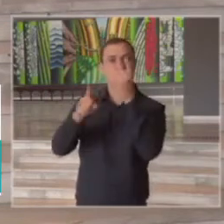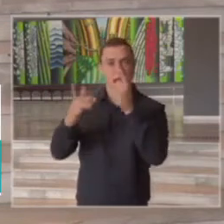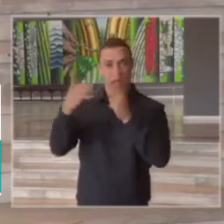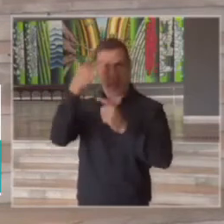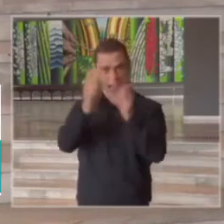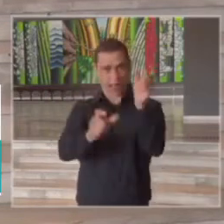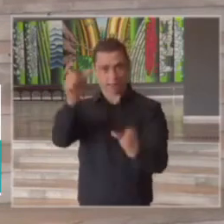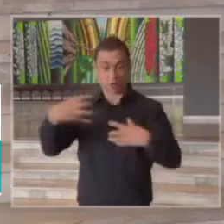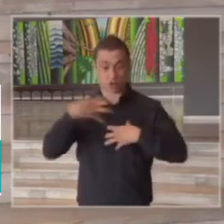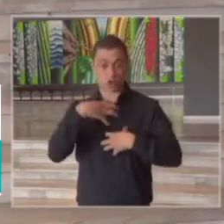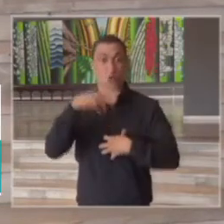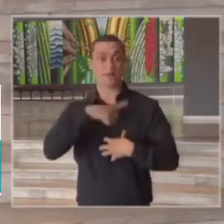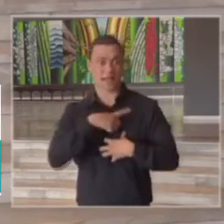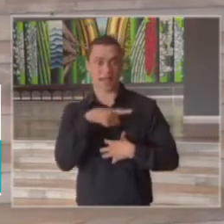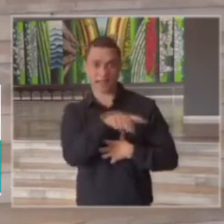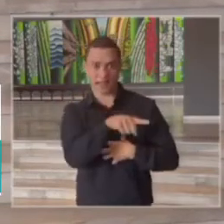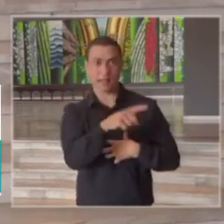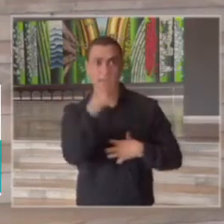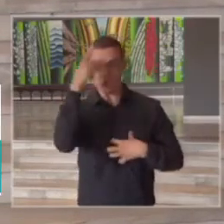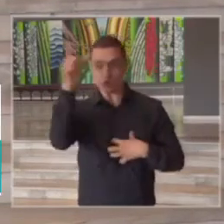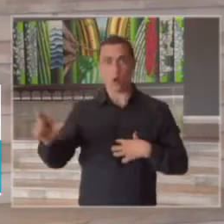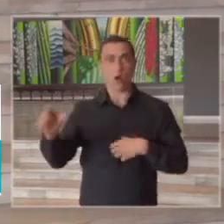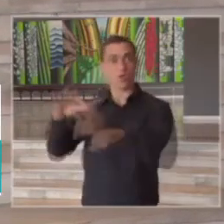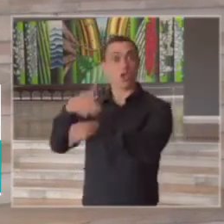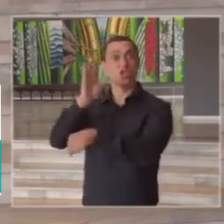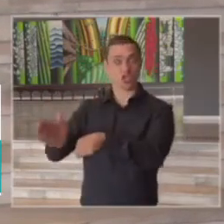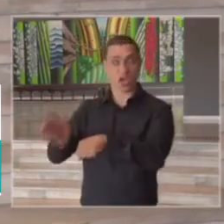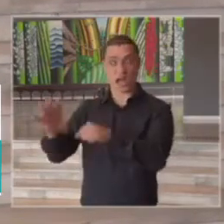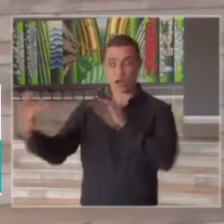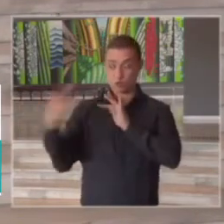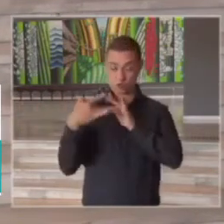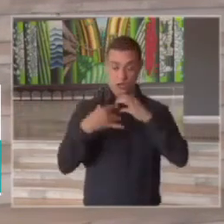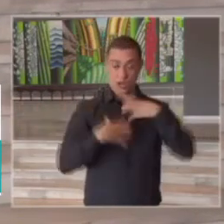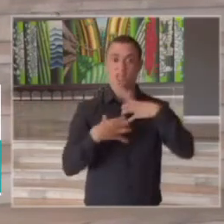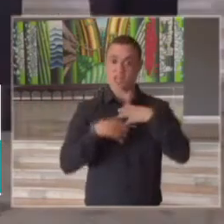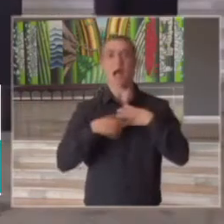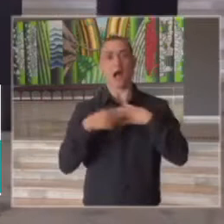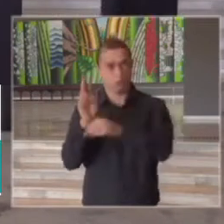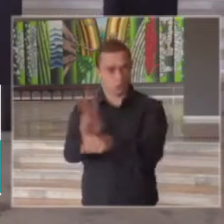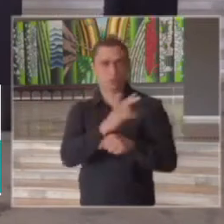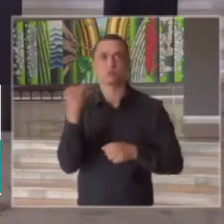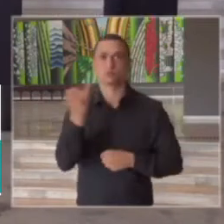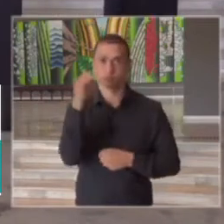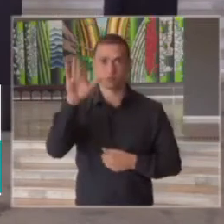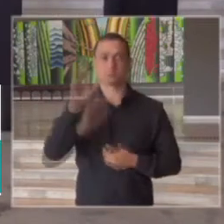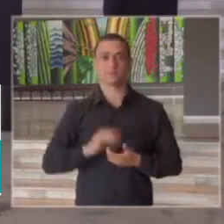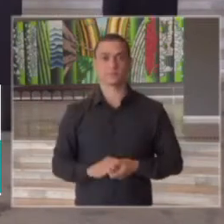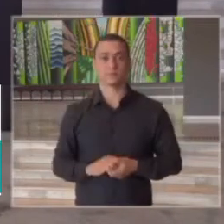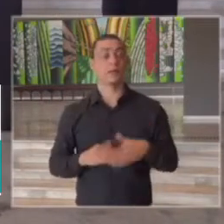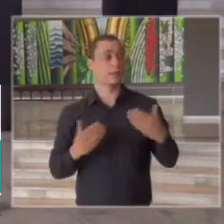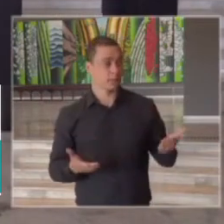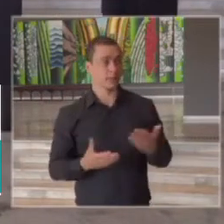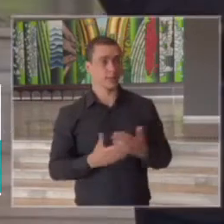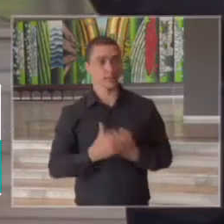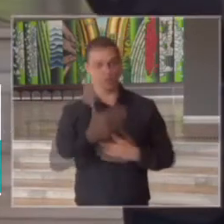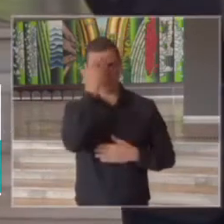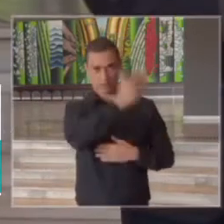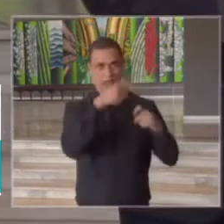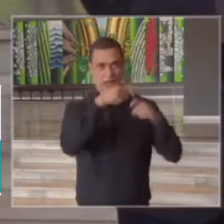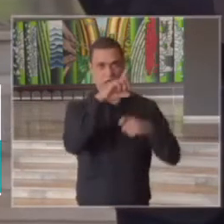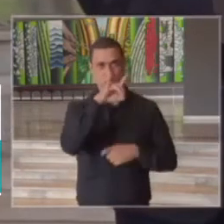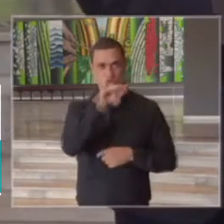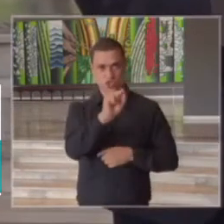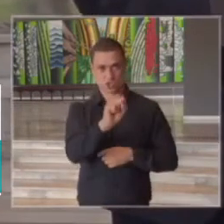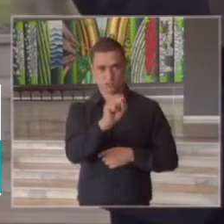sintomáticas e que tiveram contatos com pessoas já positivas bem obrigado doutor Dimas